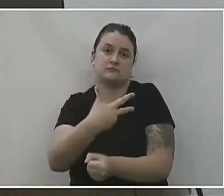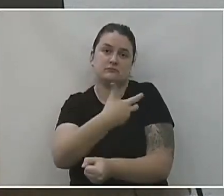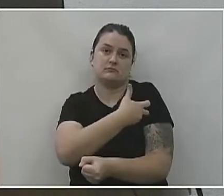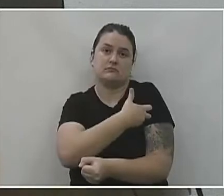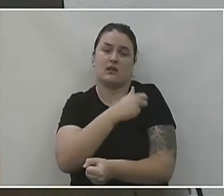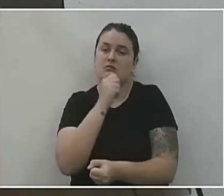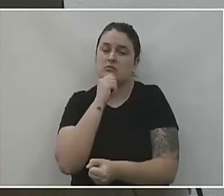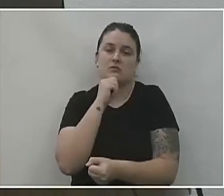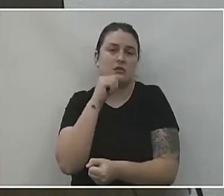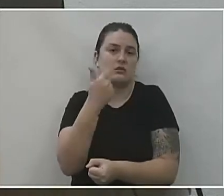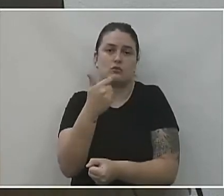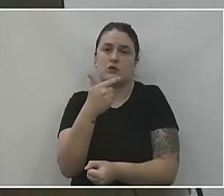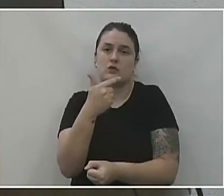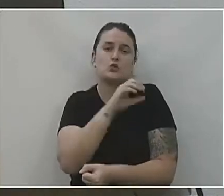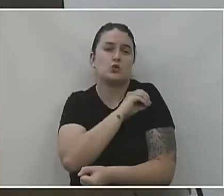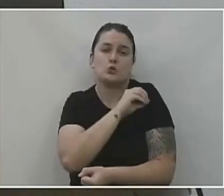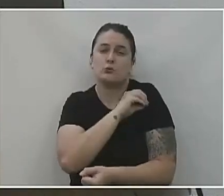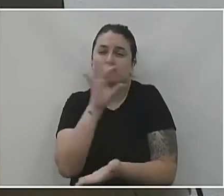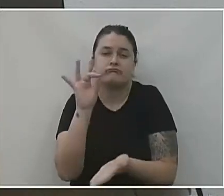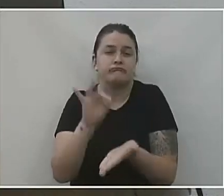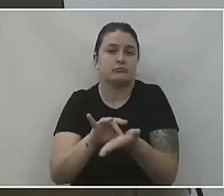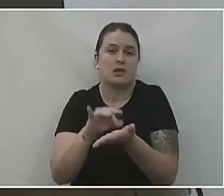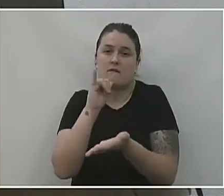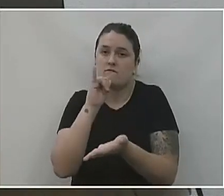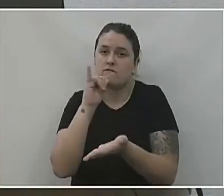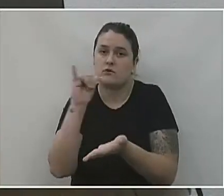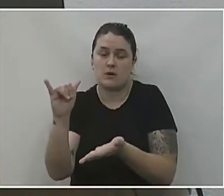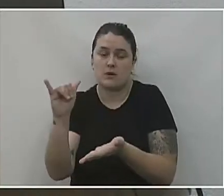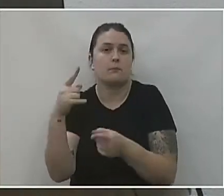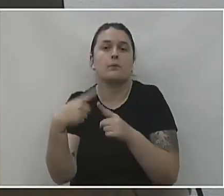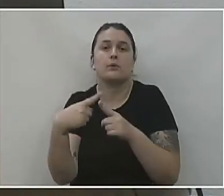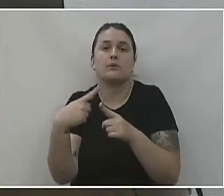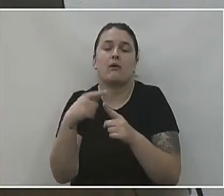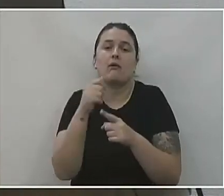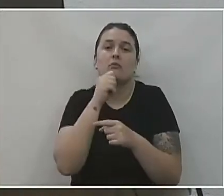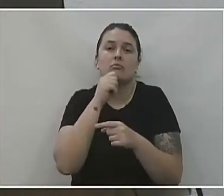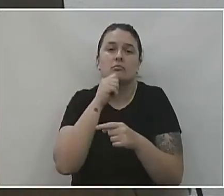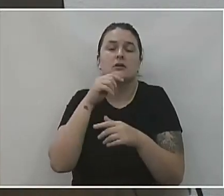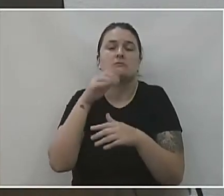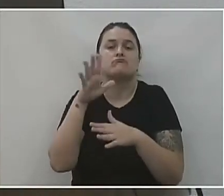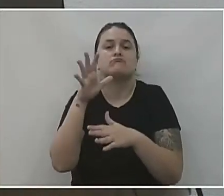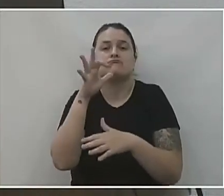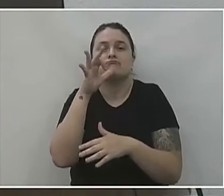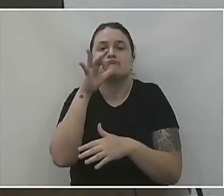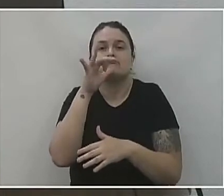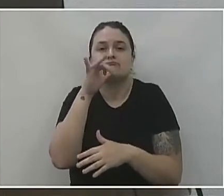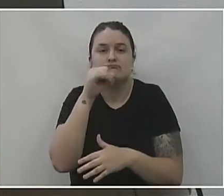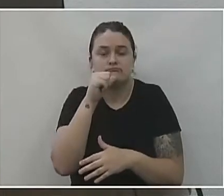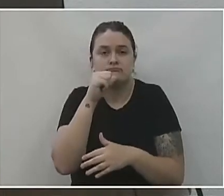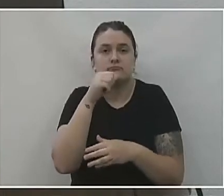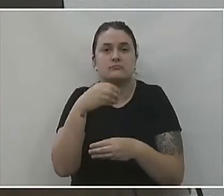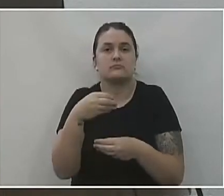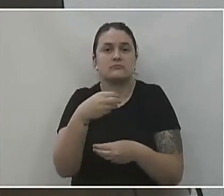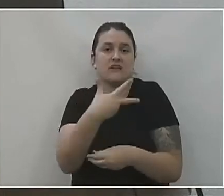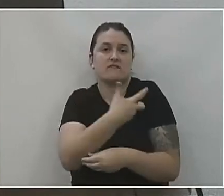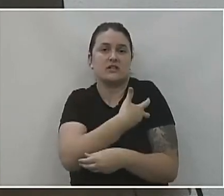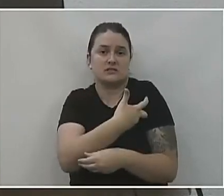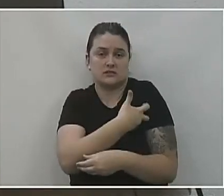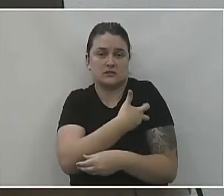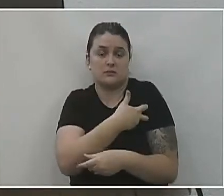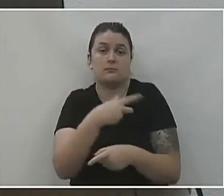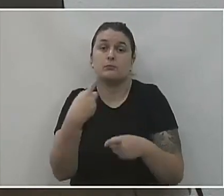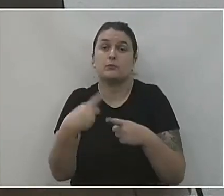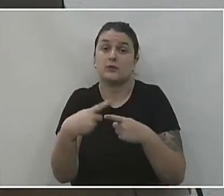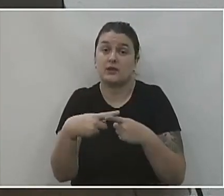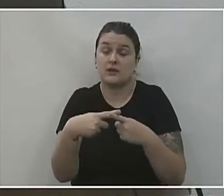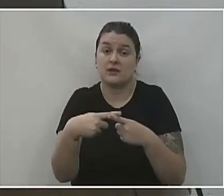Então, não tem um número preciso para informar o senhor. E por que está indo tão lento essa distribuição das vacinas?